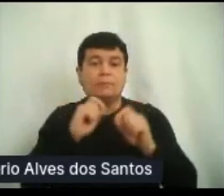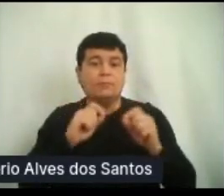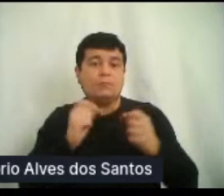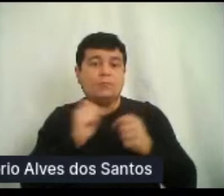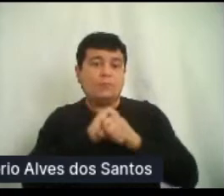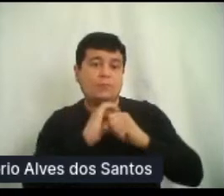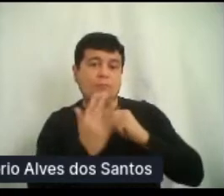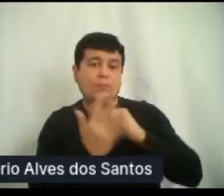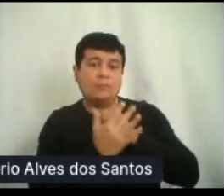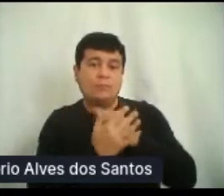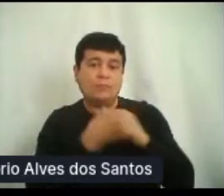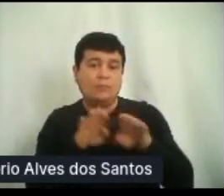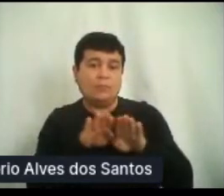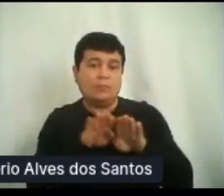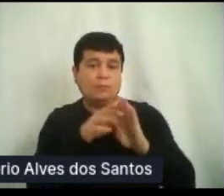ao Brasil.